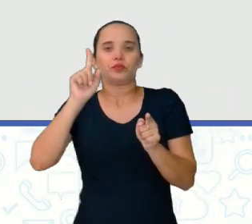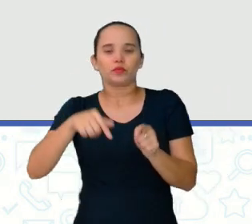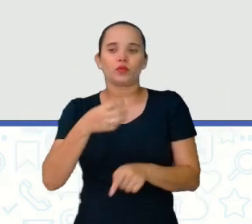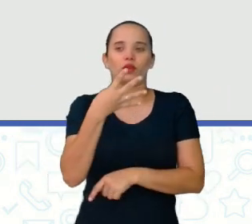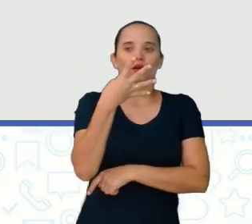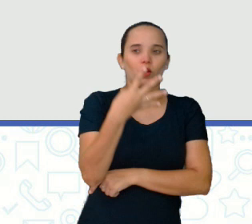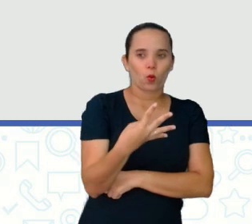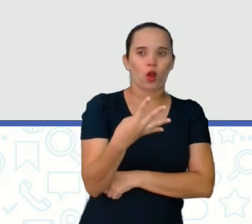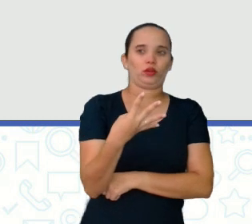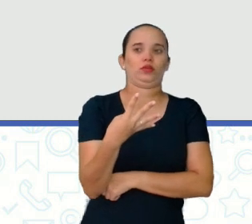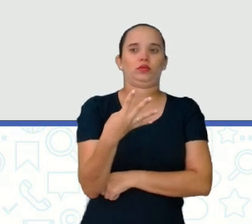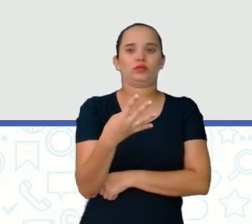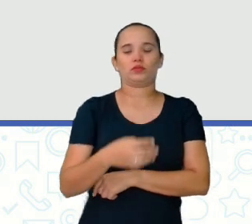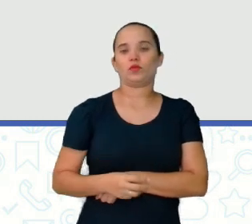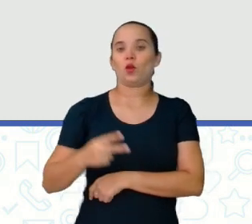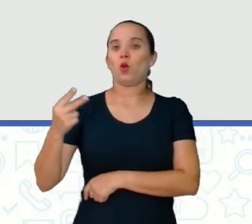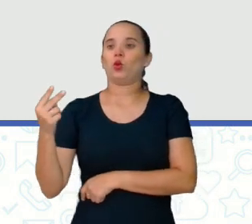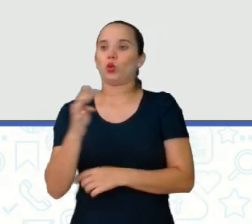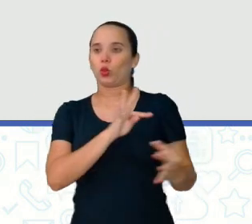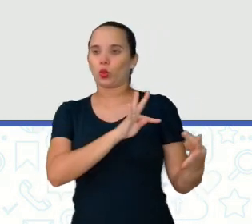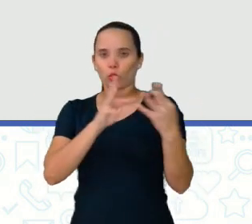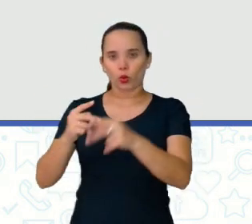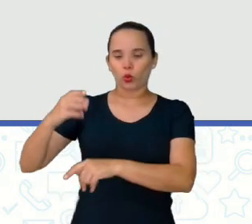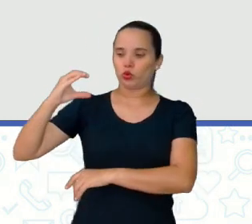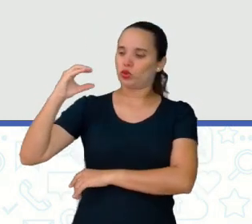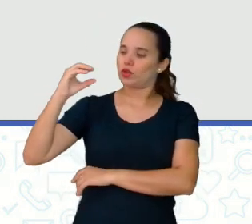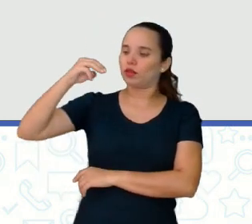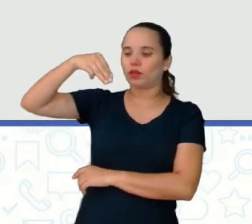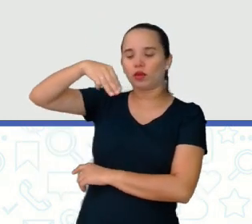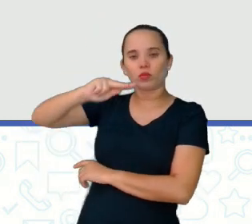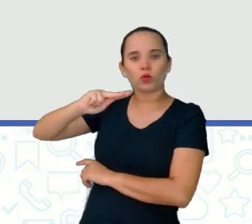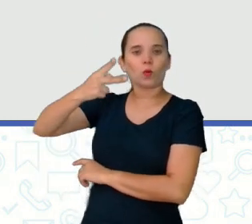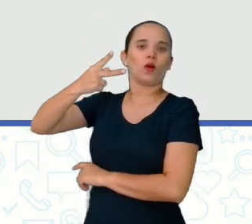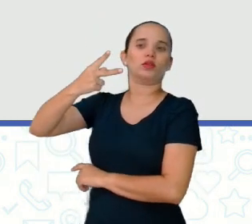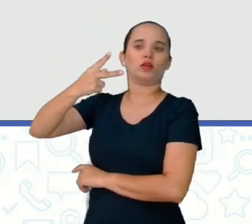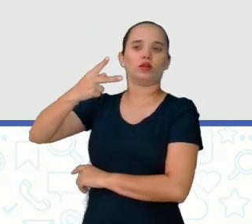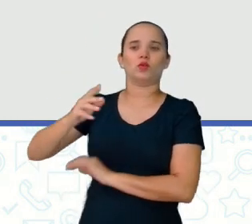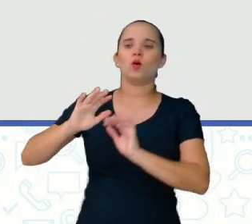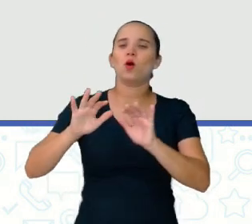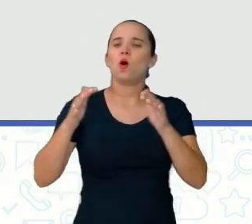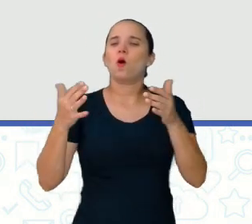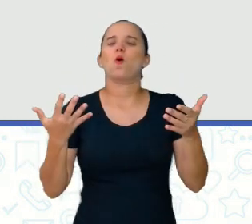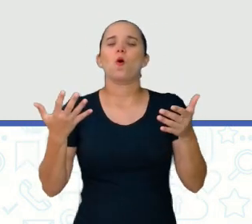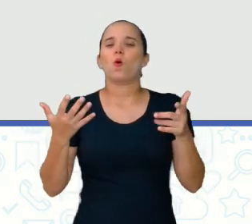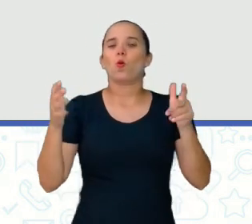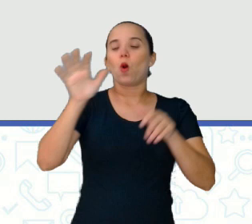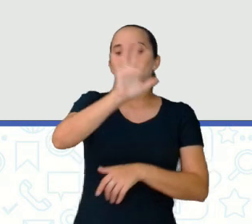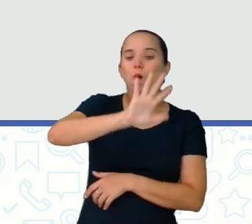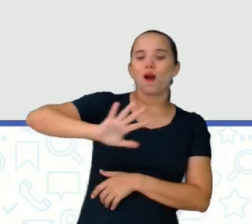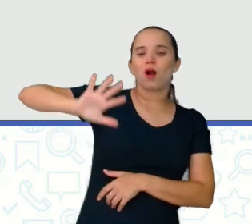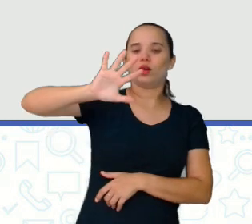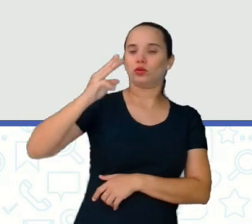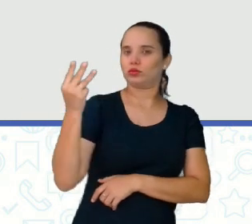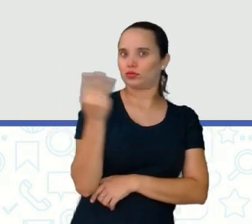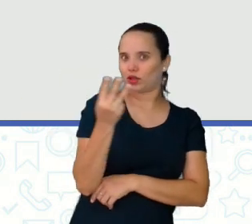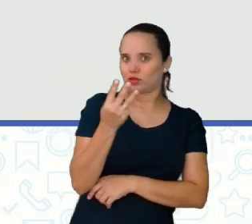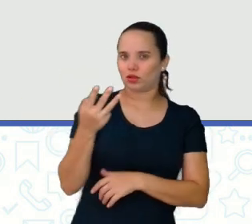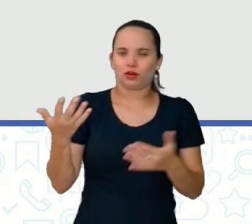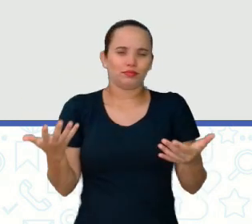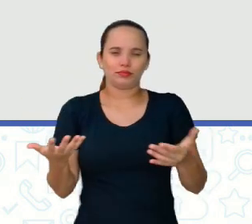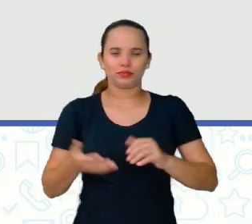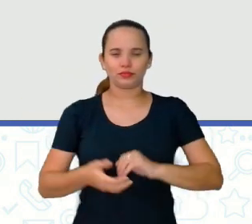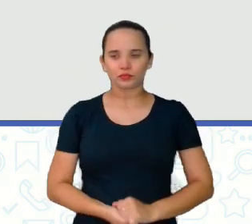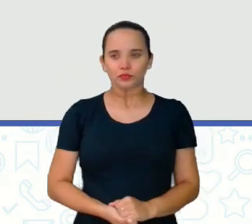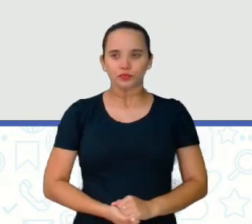quadrados. Qual é a área do terceiro quadrado? Professora, como é que a senhora vai fazer isso?